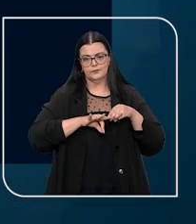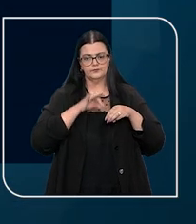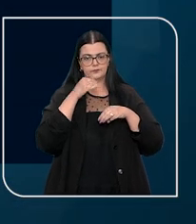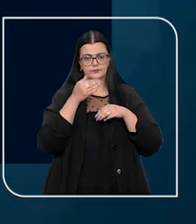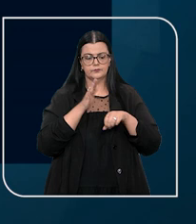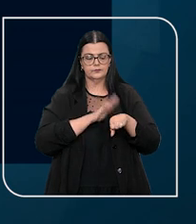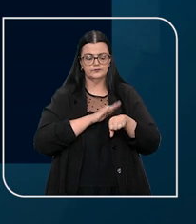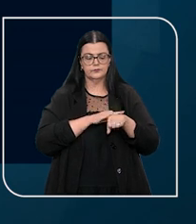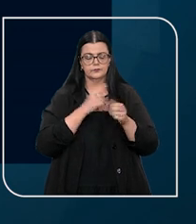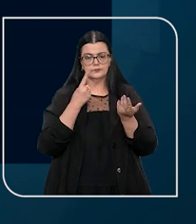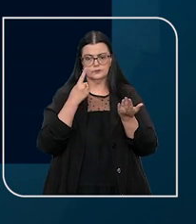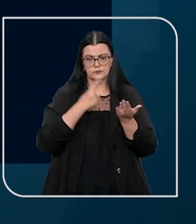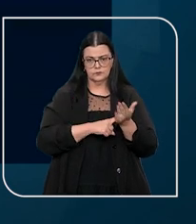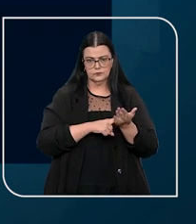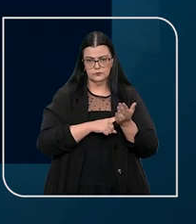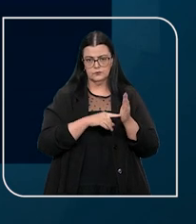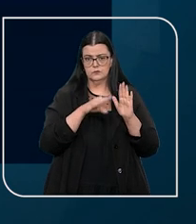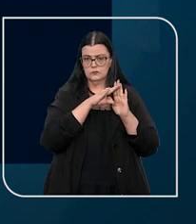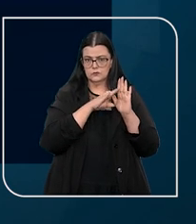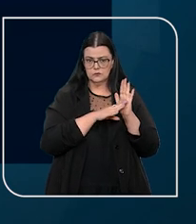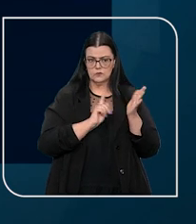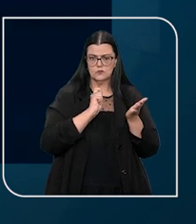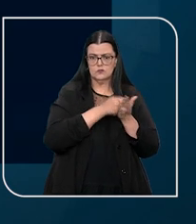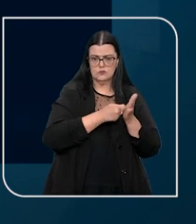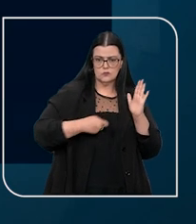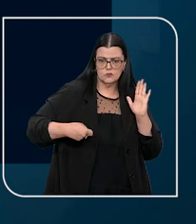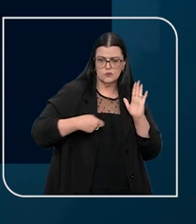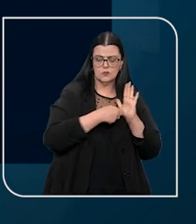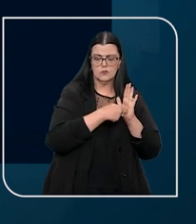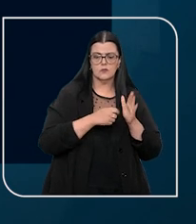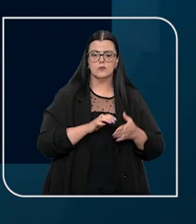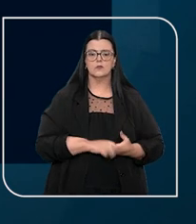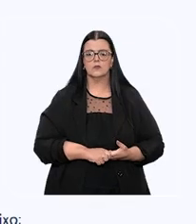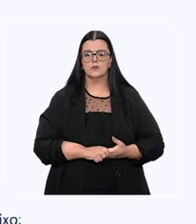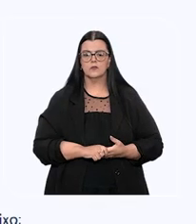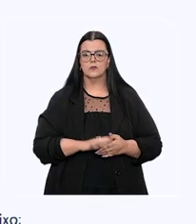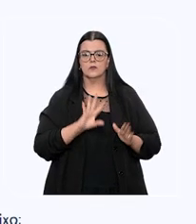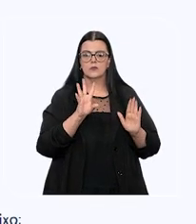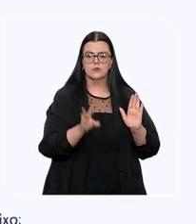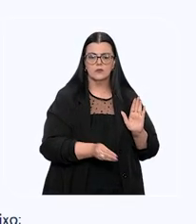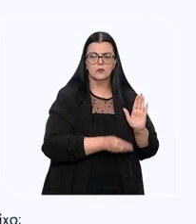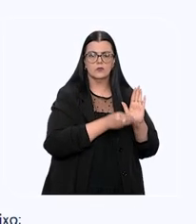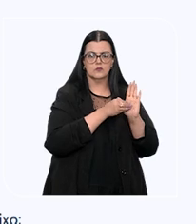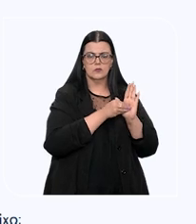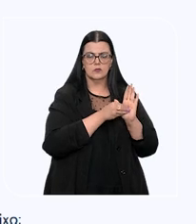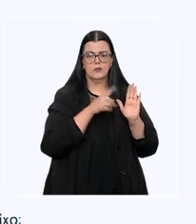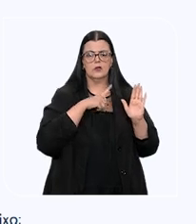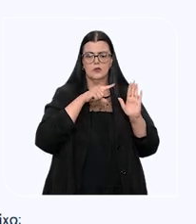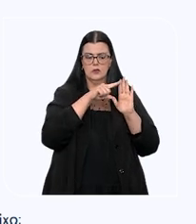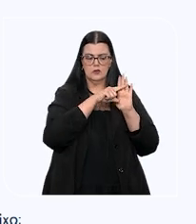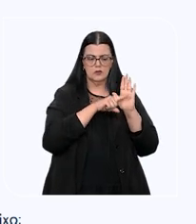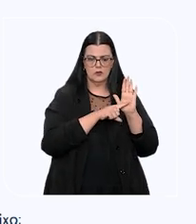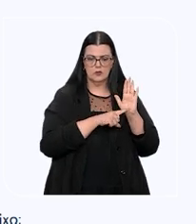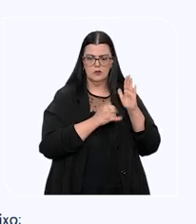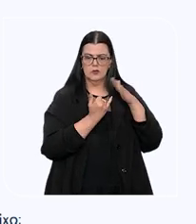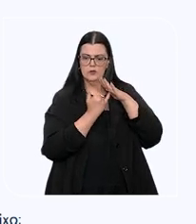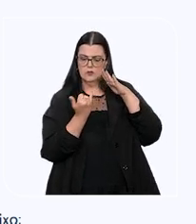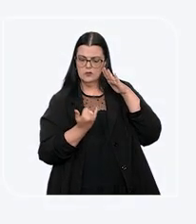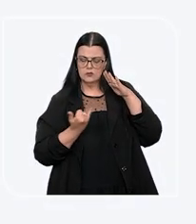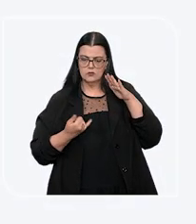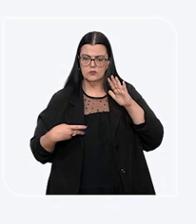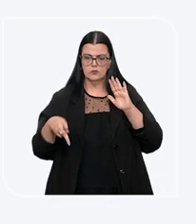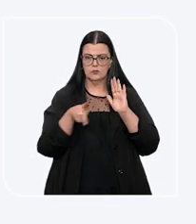ministros decidiu que a data de vencimento dos títulos que foram protestados deve ser inserida no banco de dados das